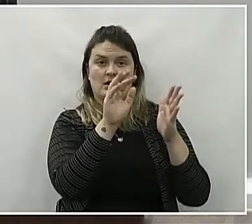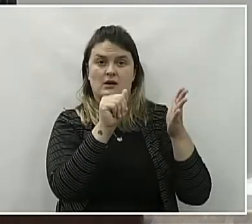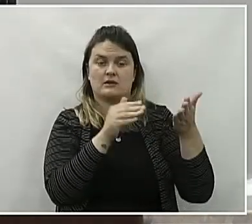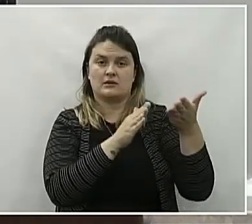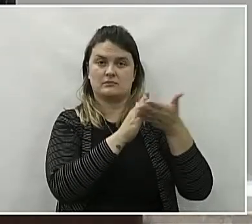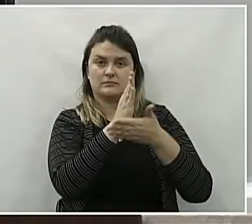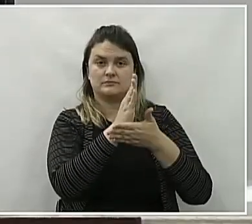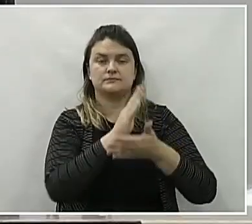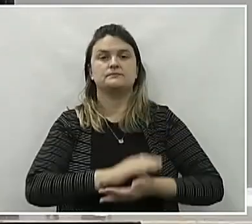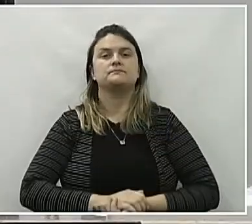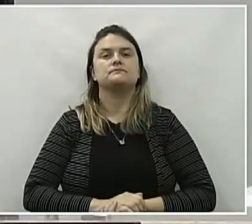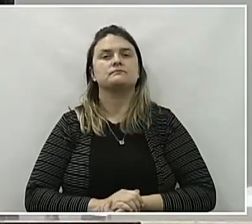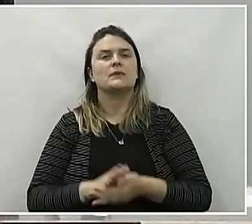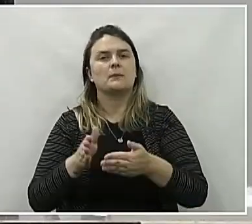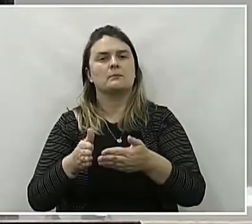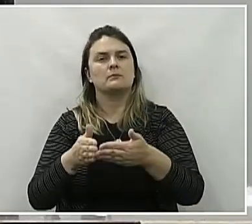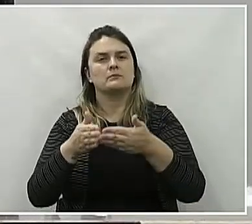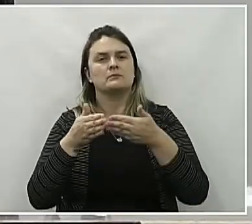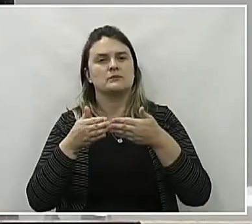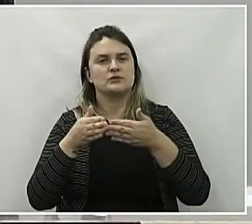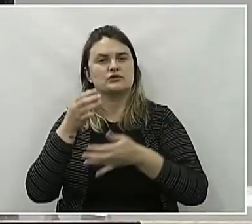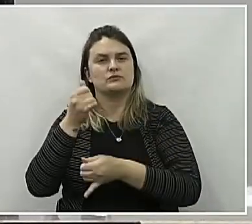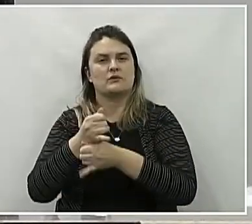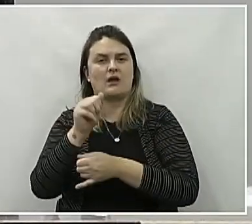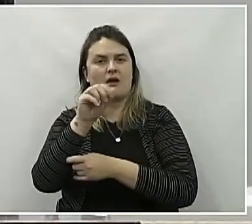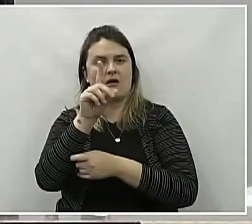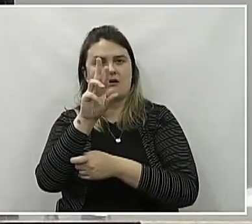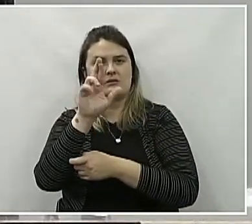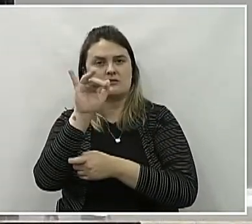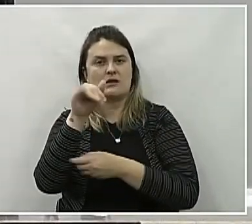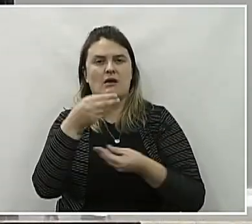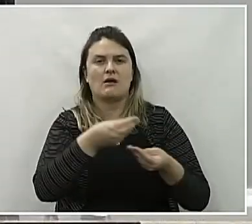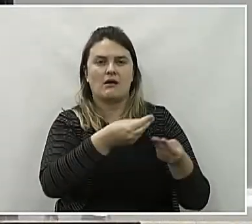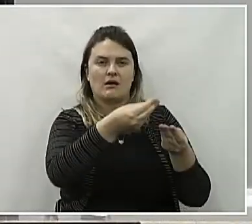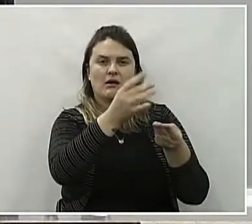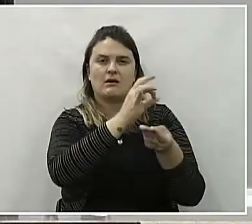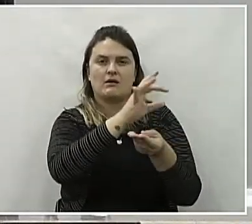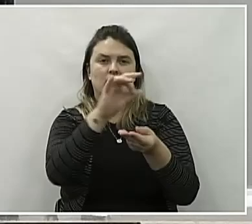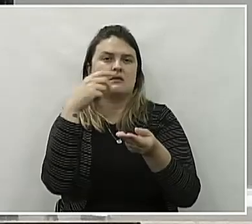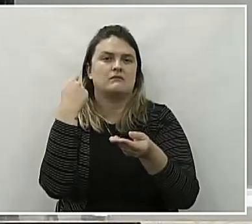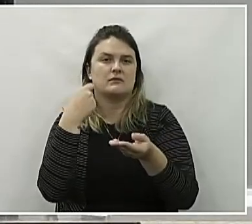a mesma está aprovada. Solicito ao diretor Adrien para que apanhe as assinaturas.